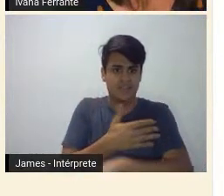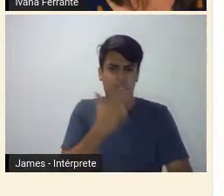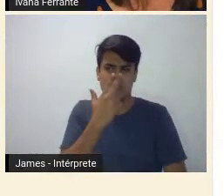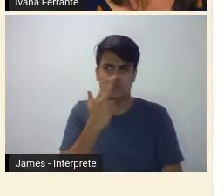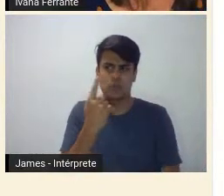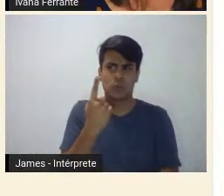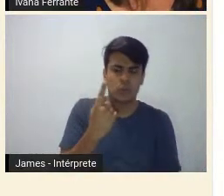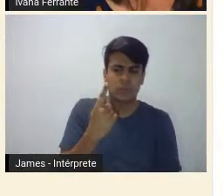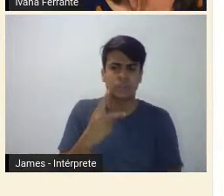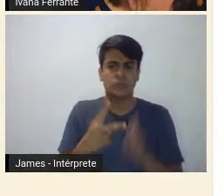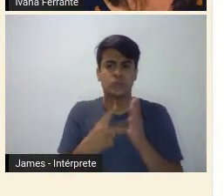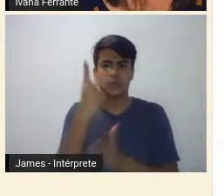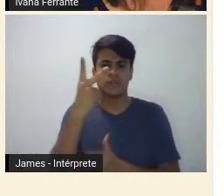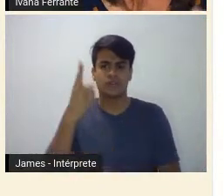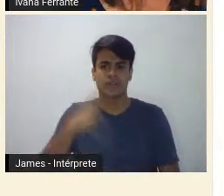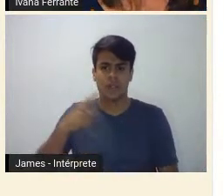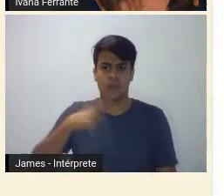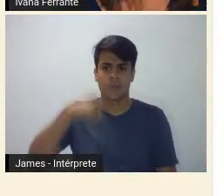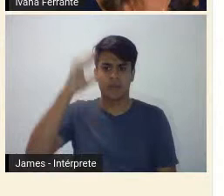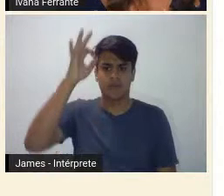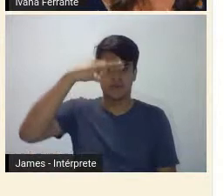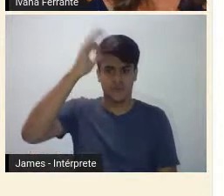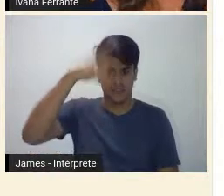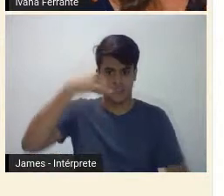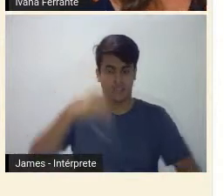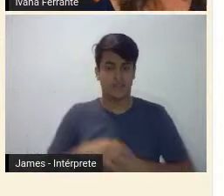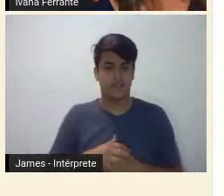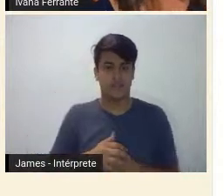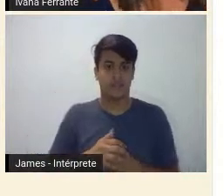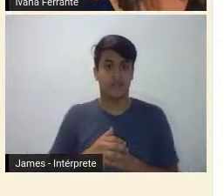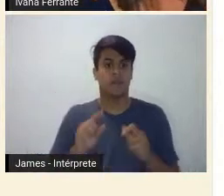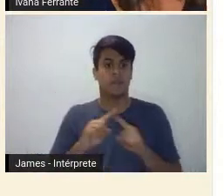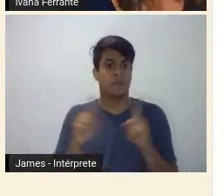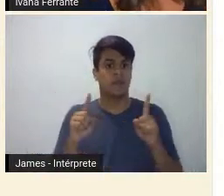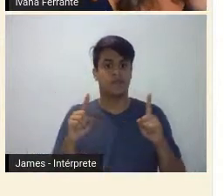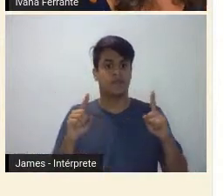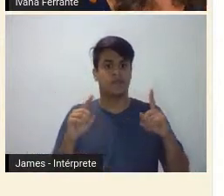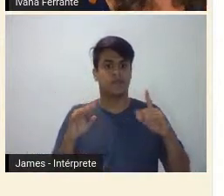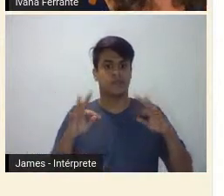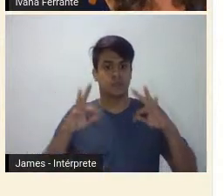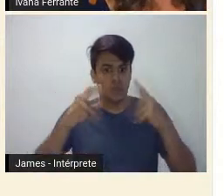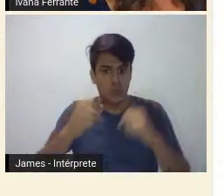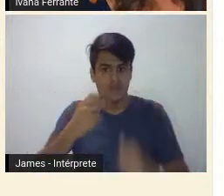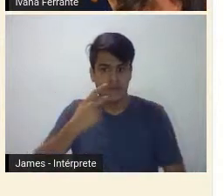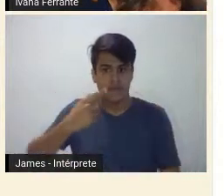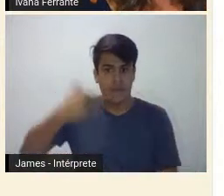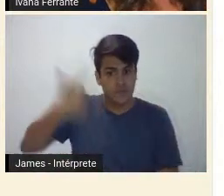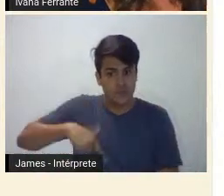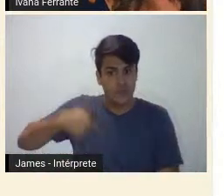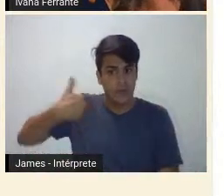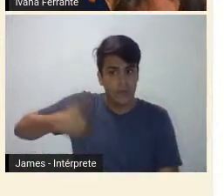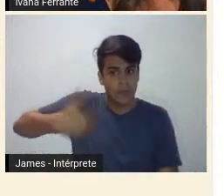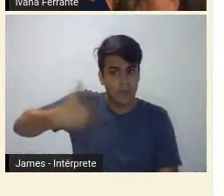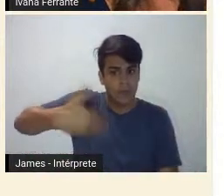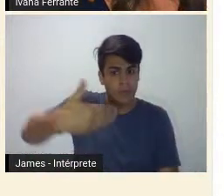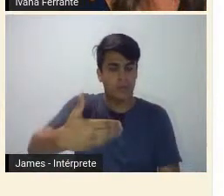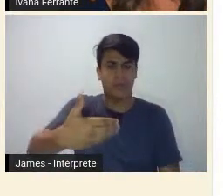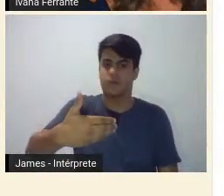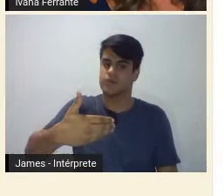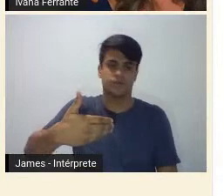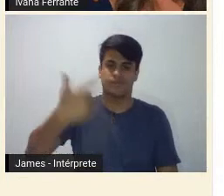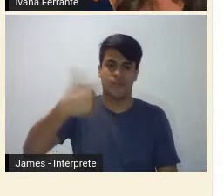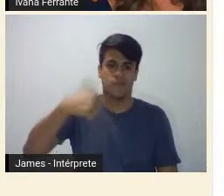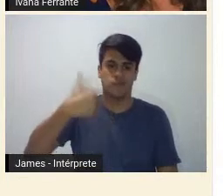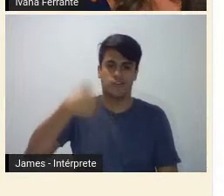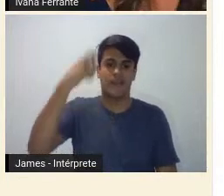pelo Mário de Andrade e nem todos repetiam, nem todos estavam cientes de que faziam modernistas,